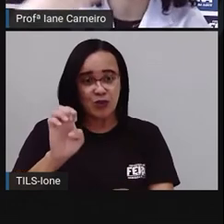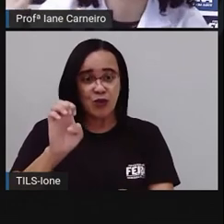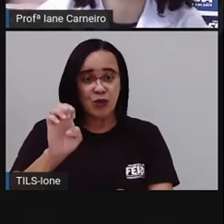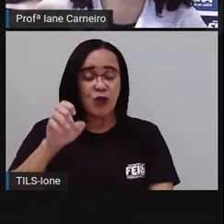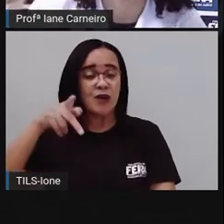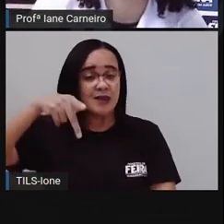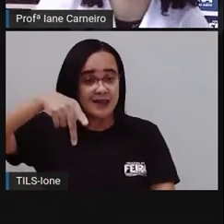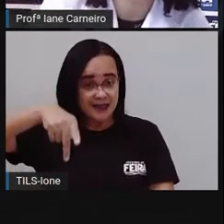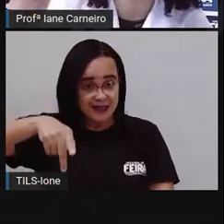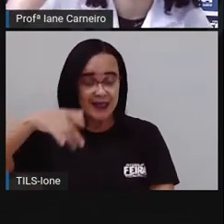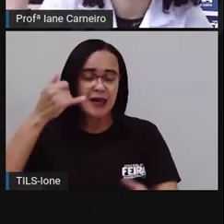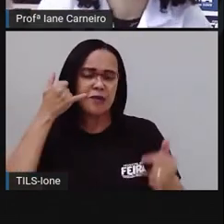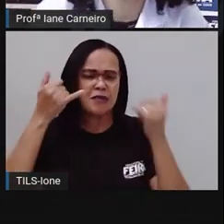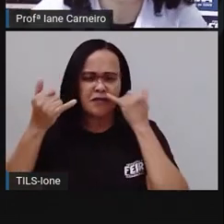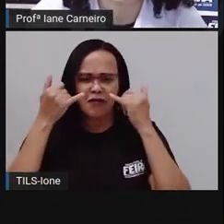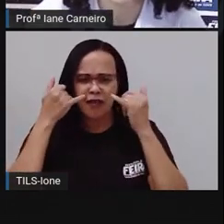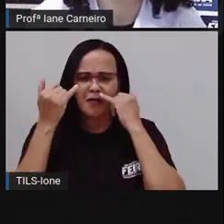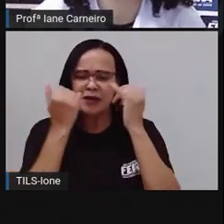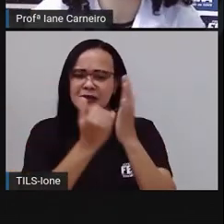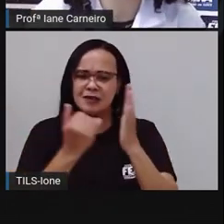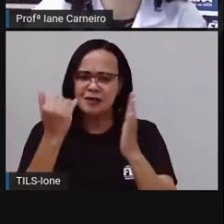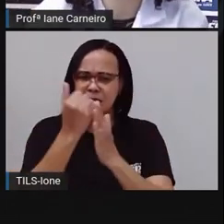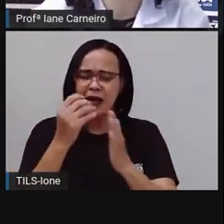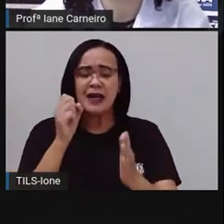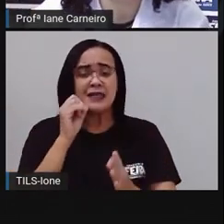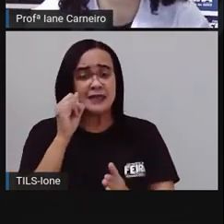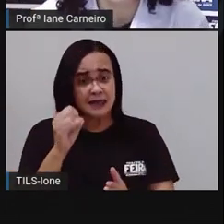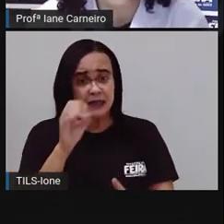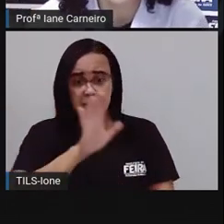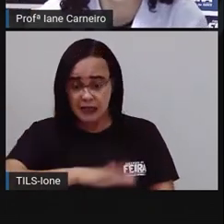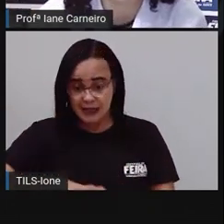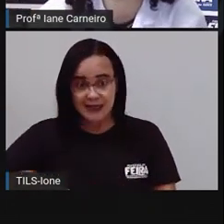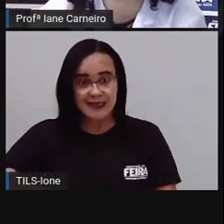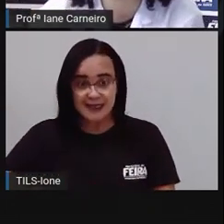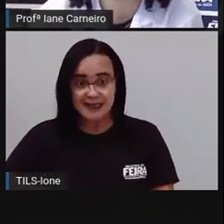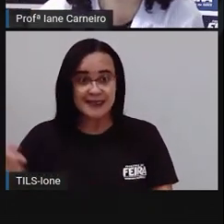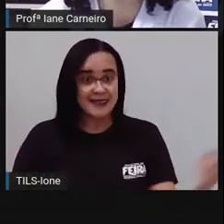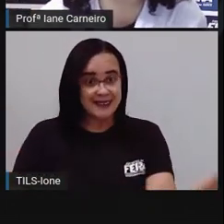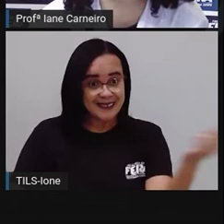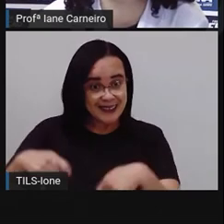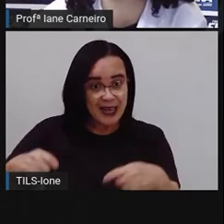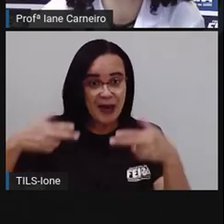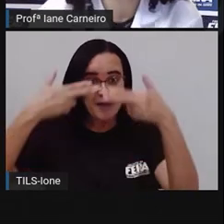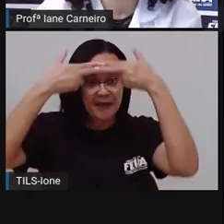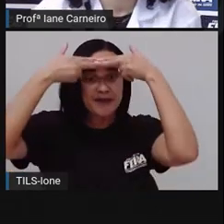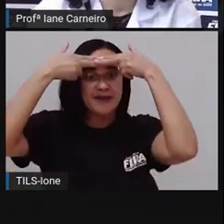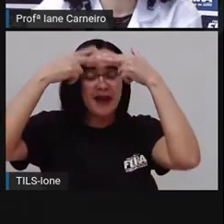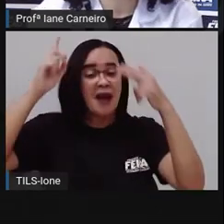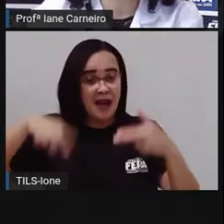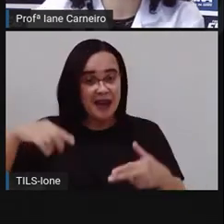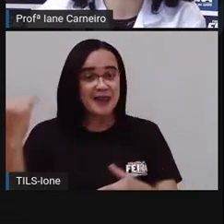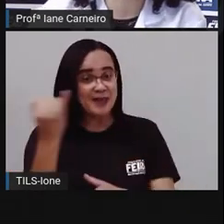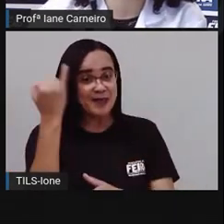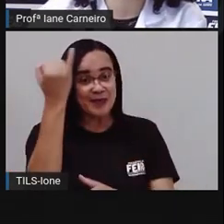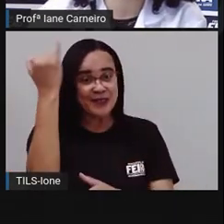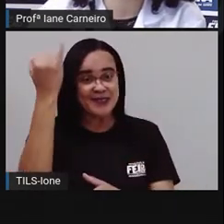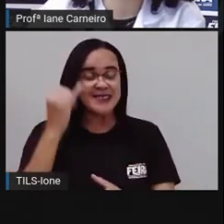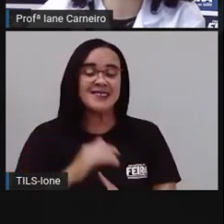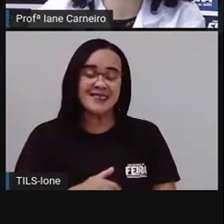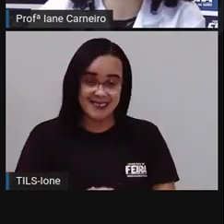quiser, a criança que conseguir decorar, né? Esse CEP é importante saber também, é interessante saber, né? E aí, ó,